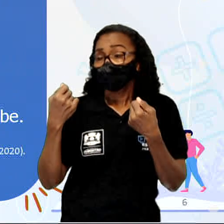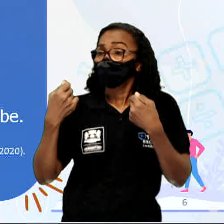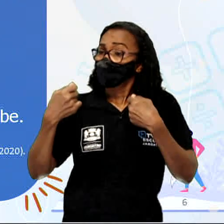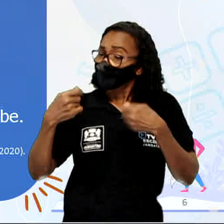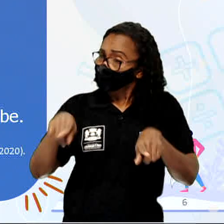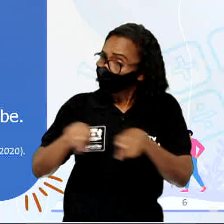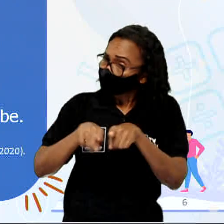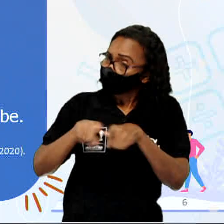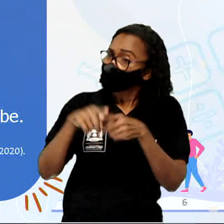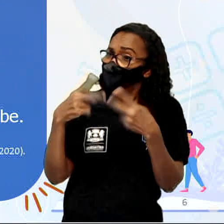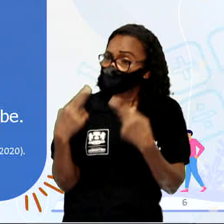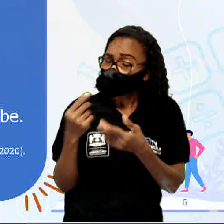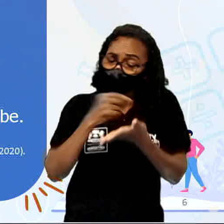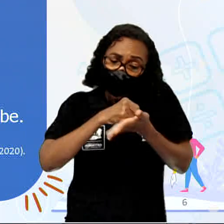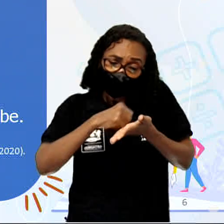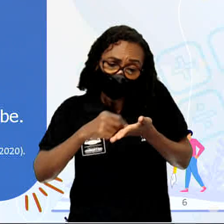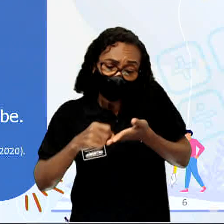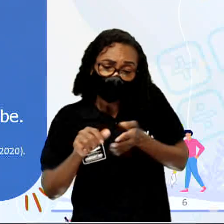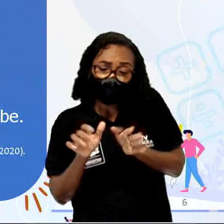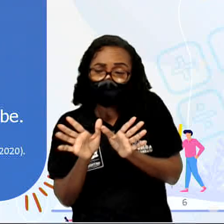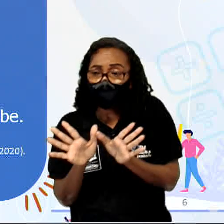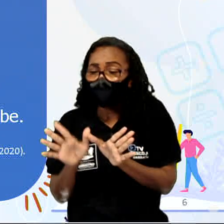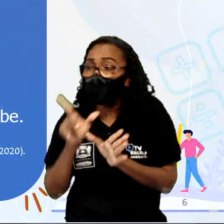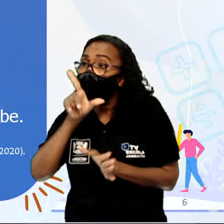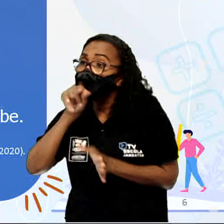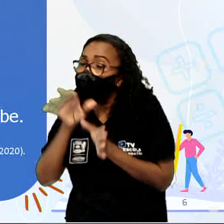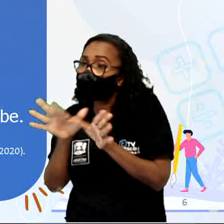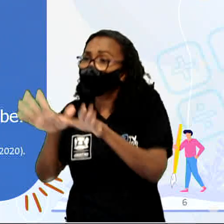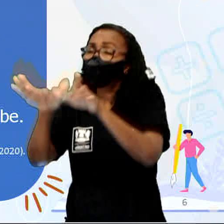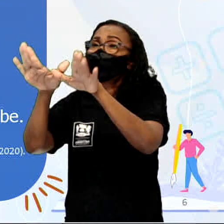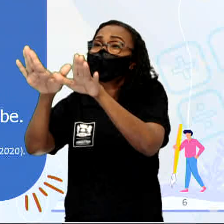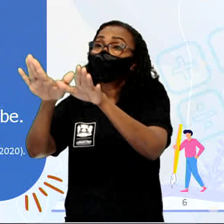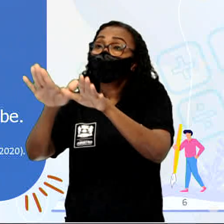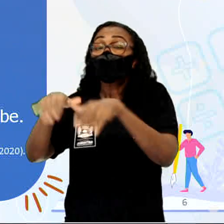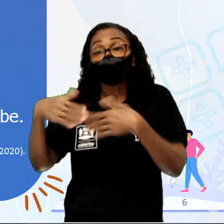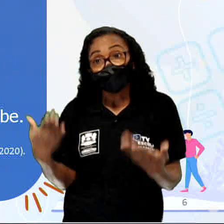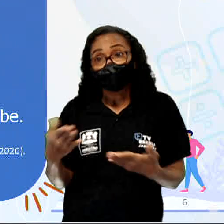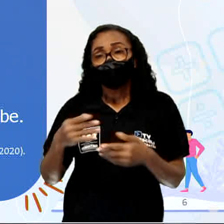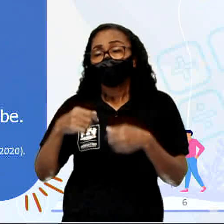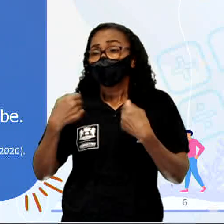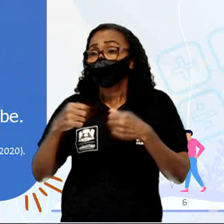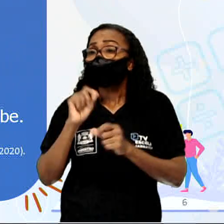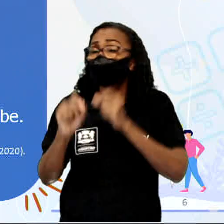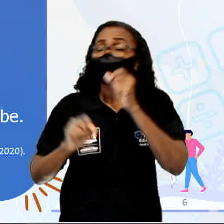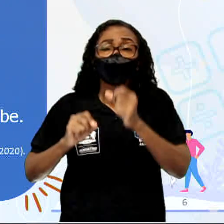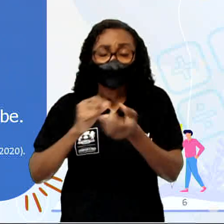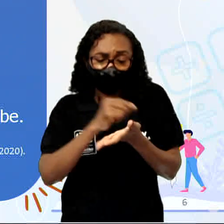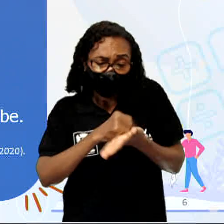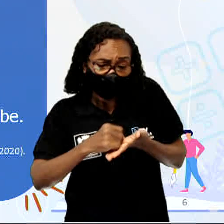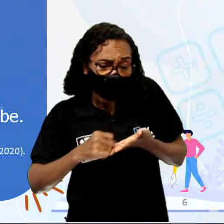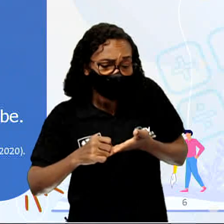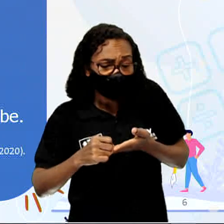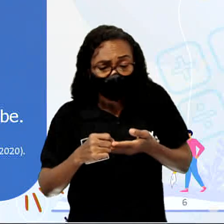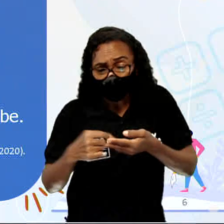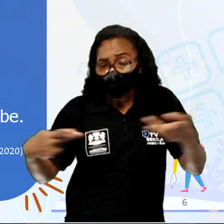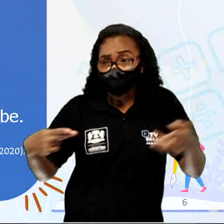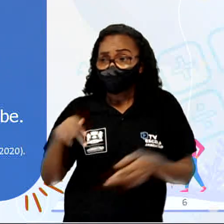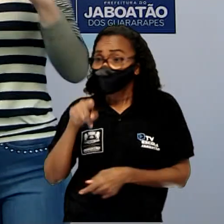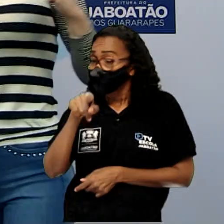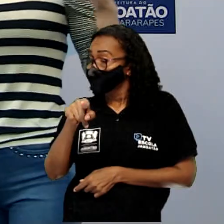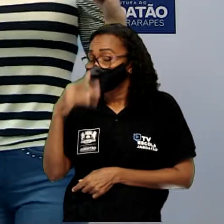escreve o pássaro. É preciso, sobretudo, escrever aquilo que você não sabe.